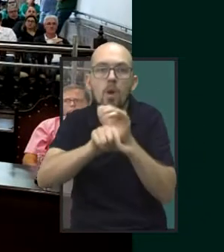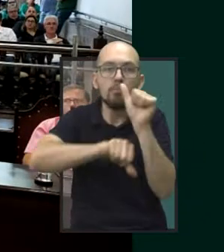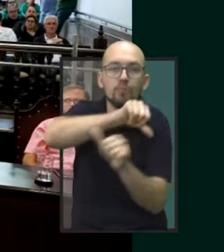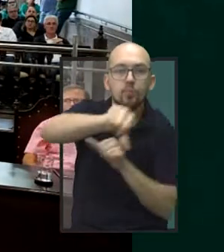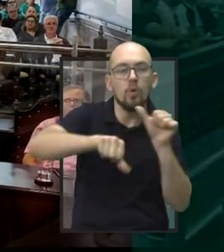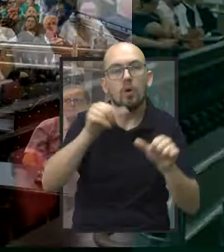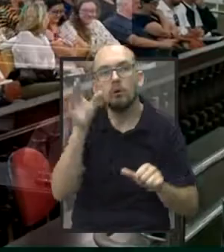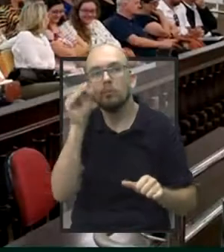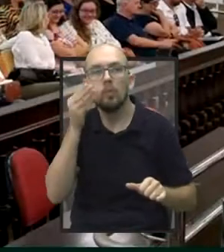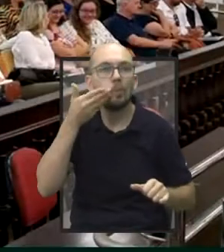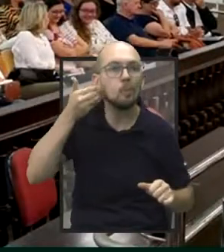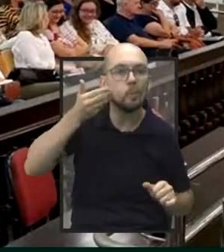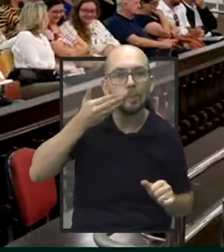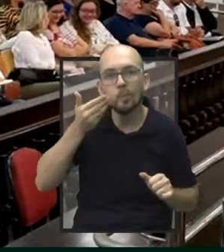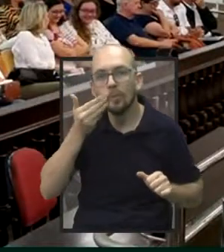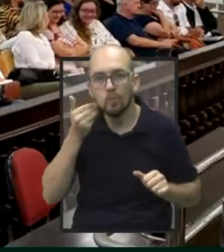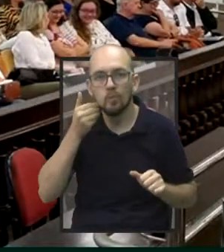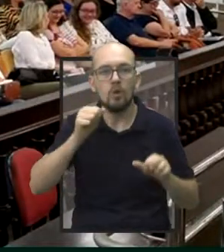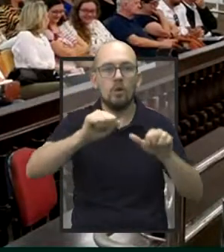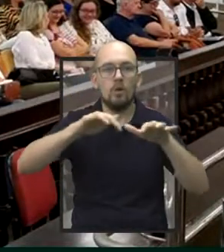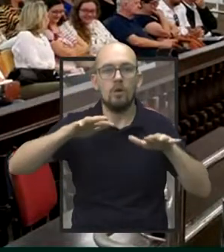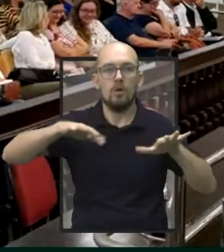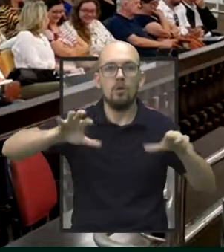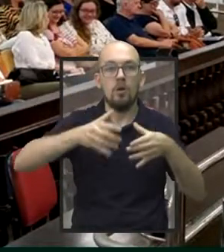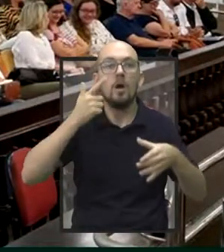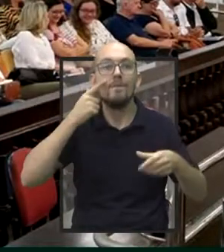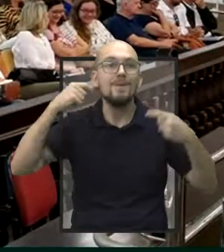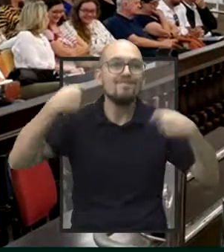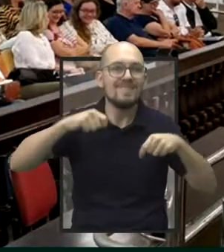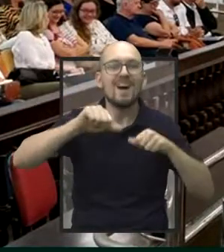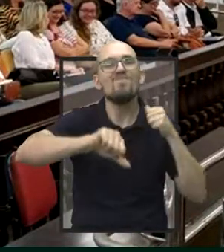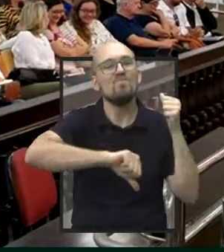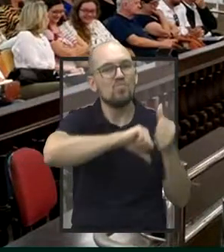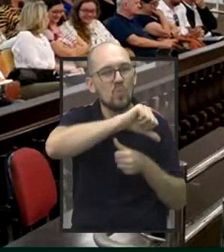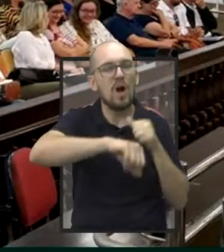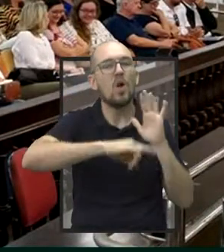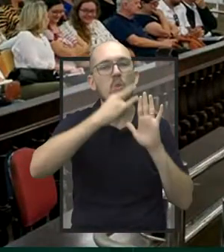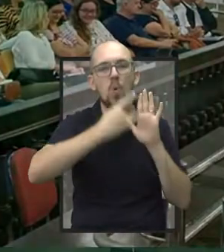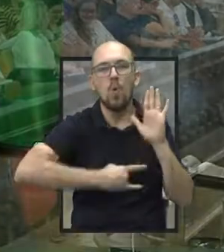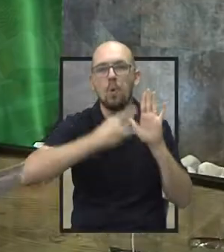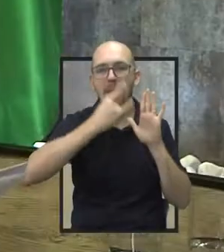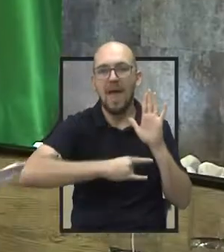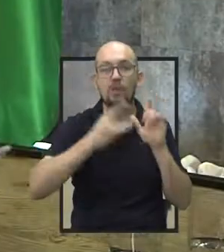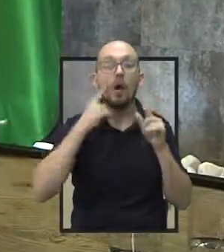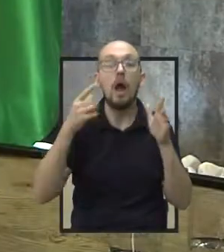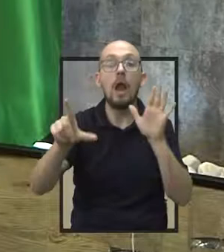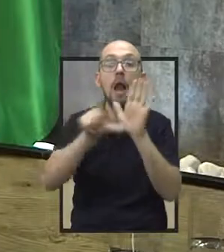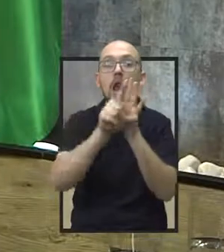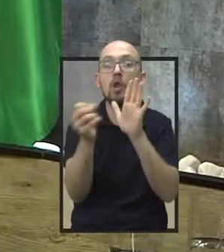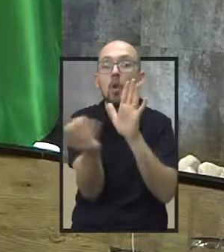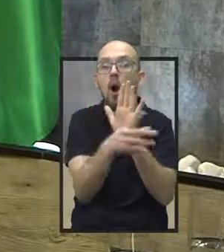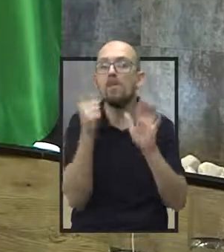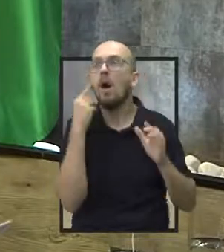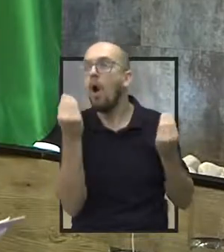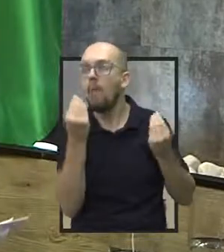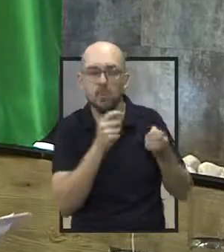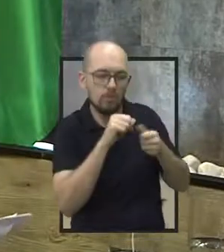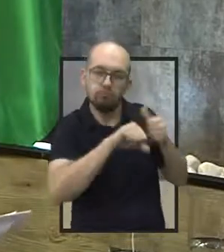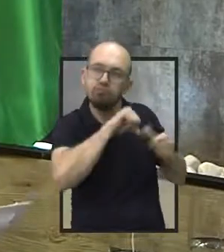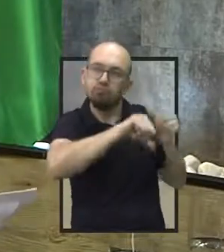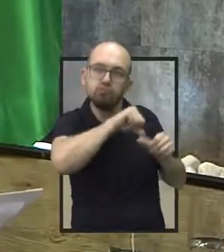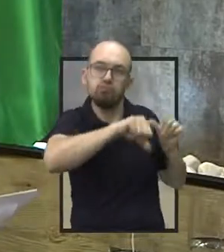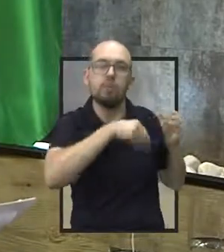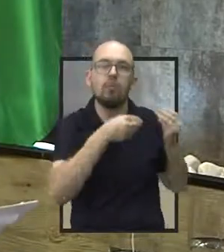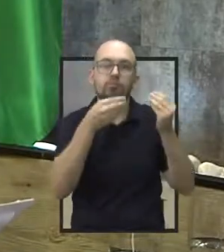da necessidade de providenciar a documentação de acordo com o que a lei exige, para que elas